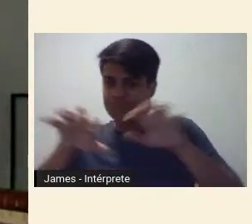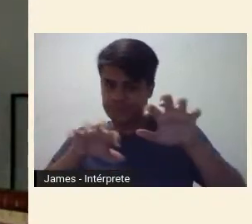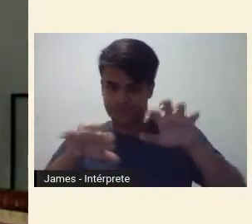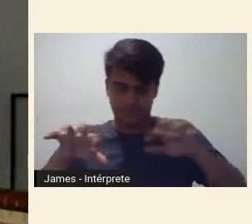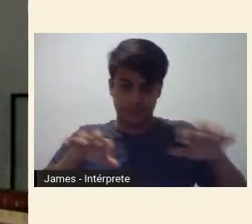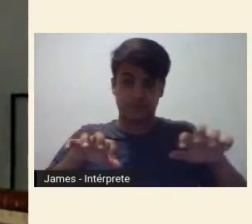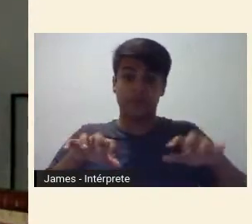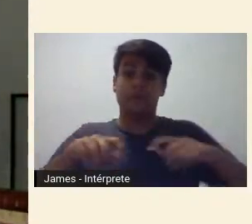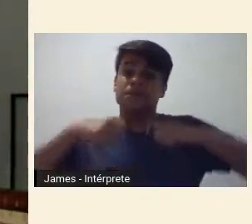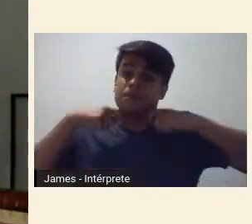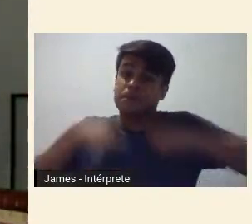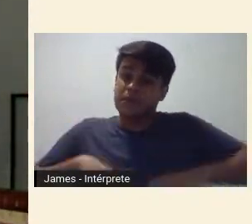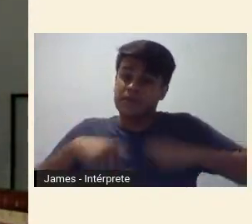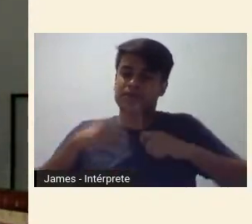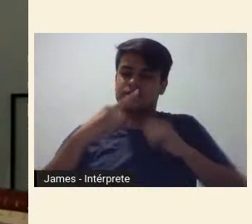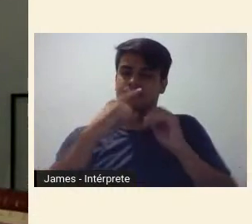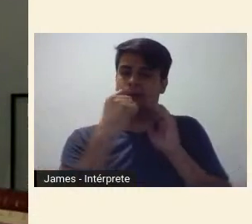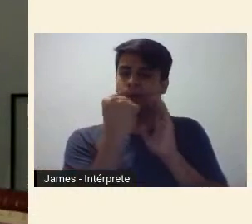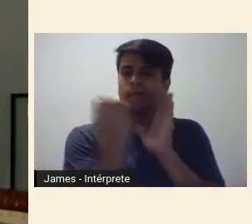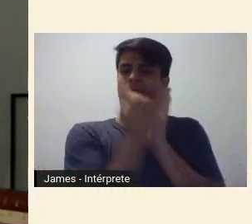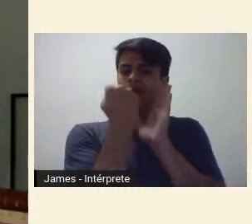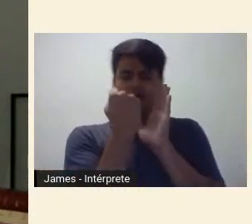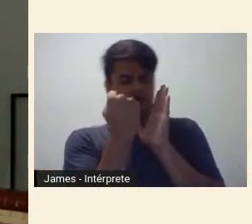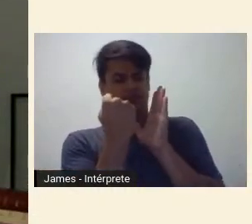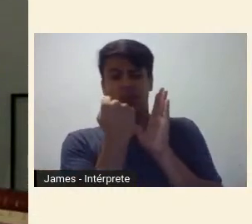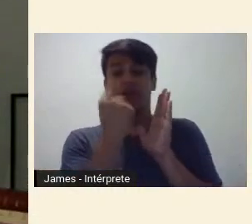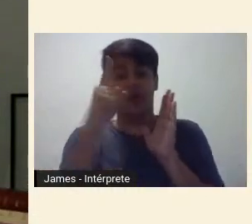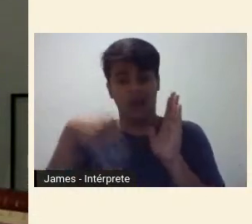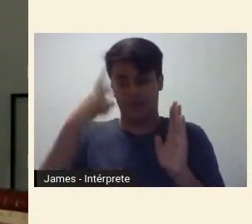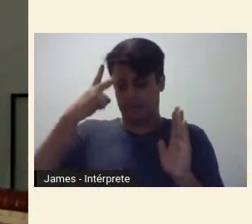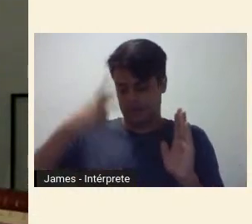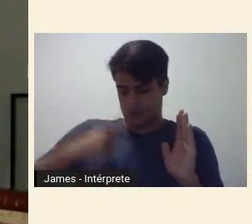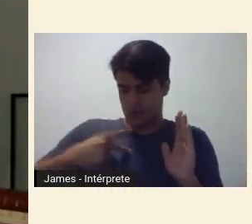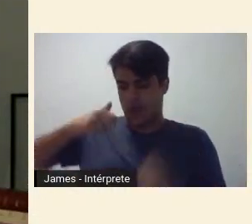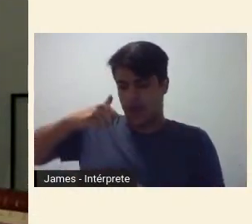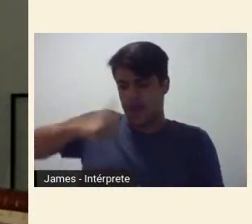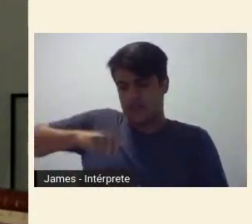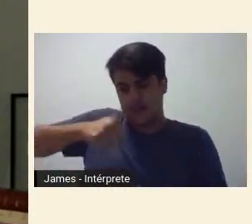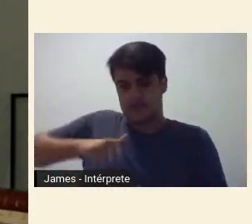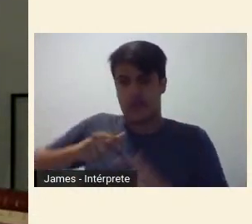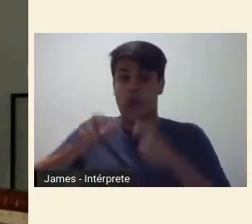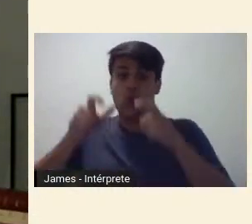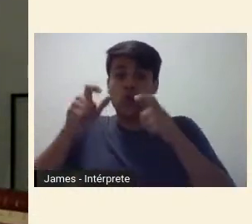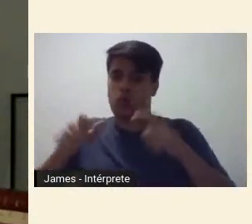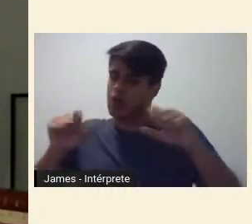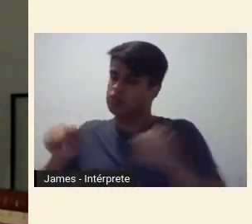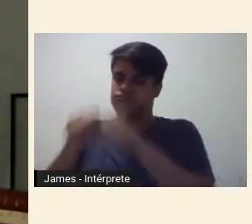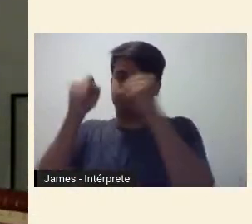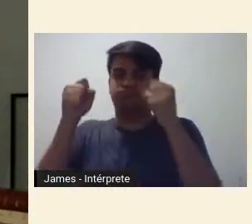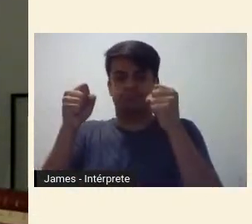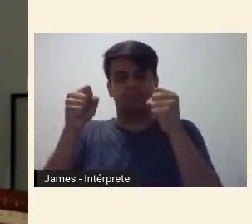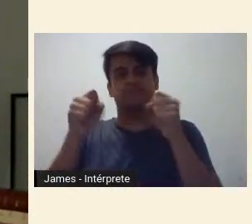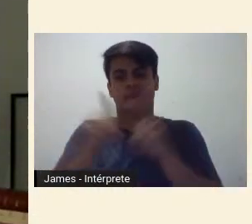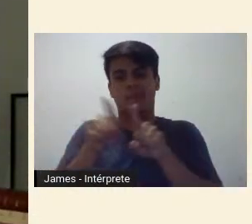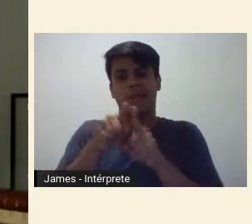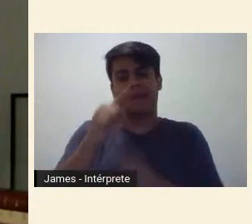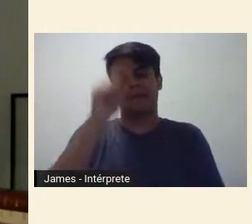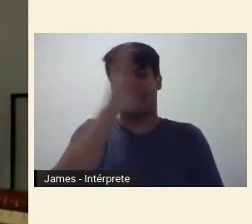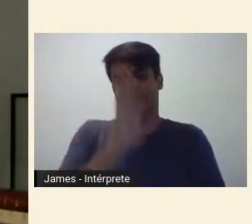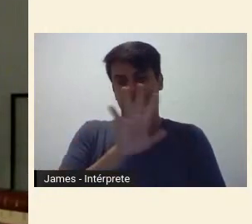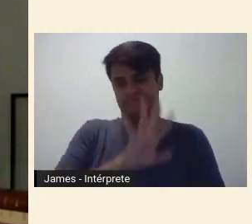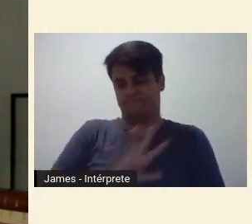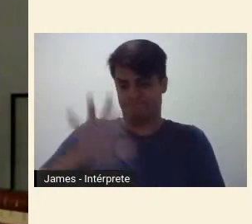precisaram desse marco para olhar a si mesmas como rupturas tanto locais quanto nacionais. Na verdade,